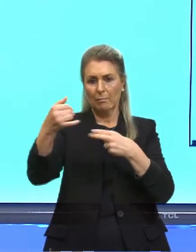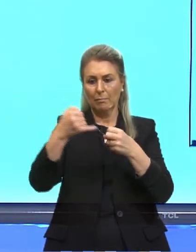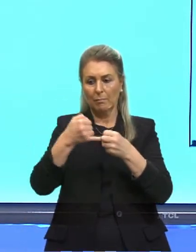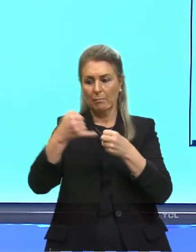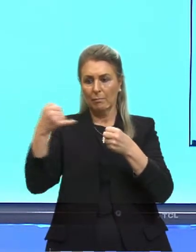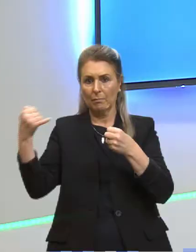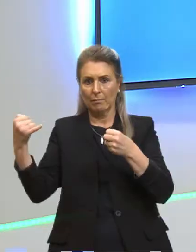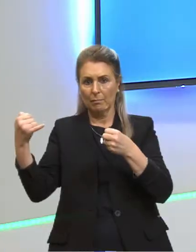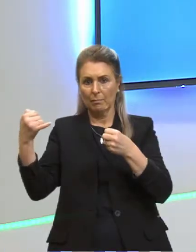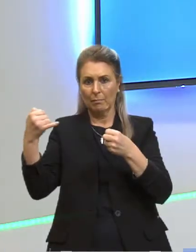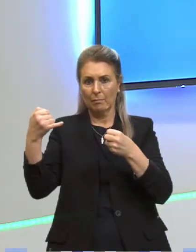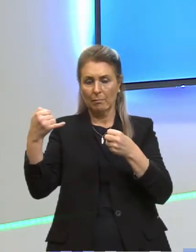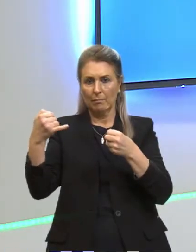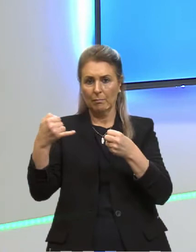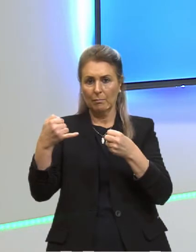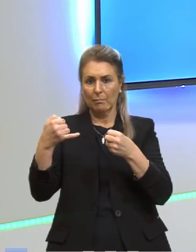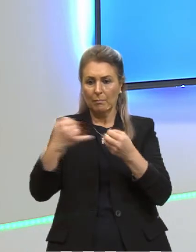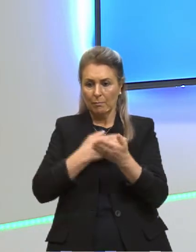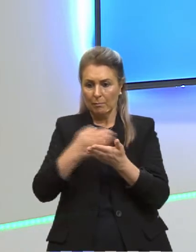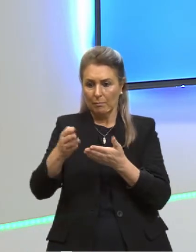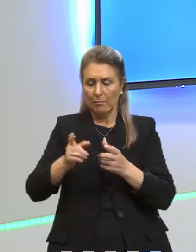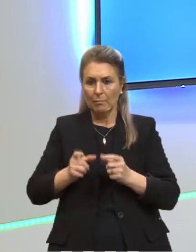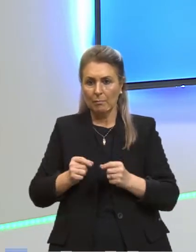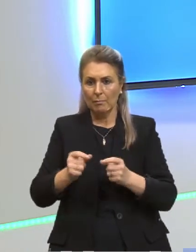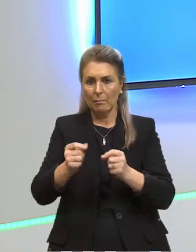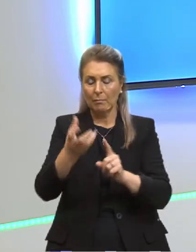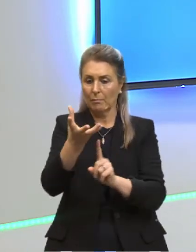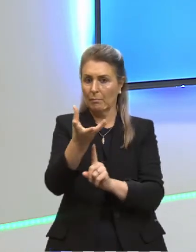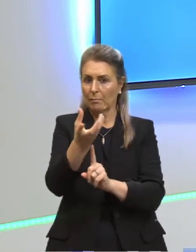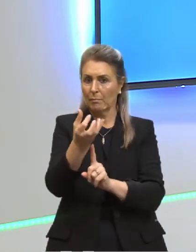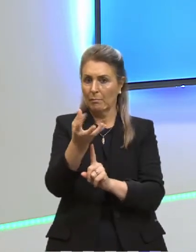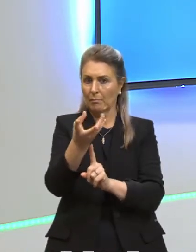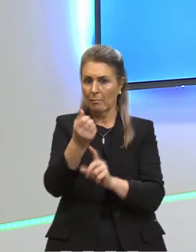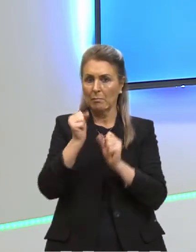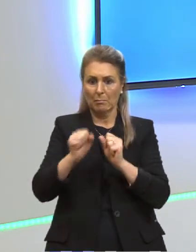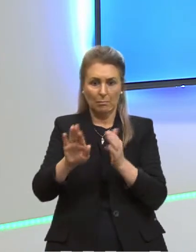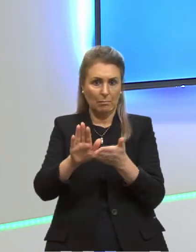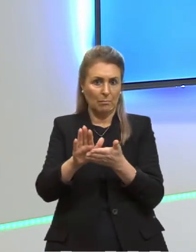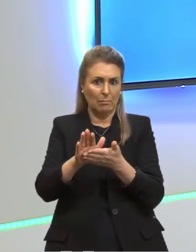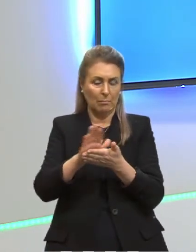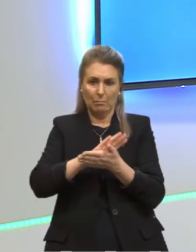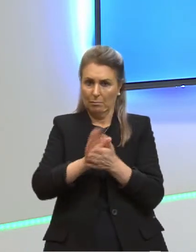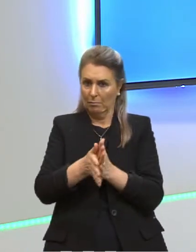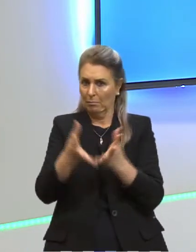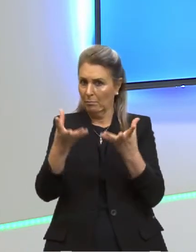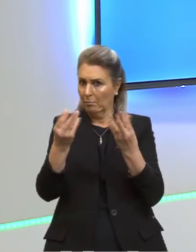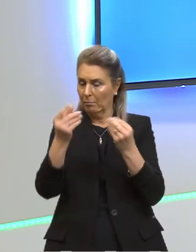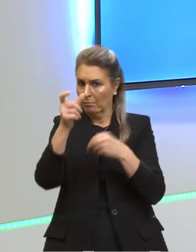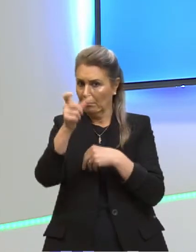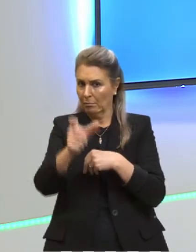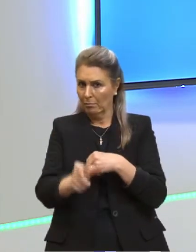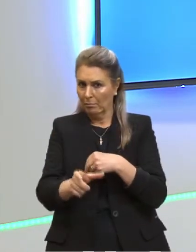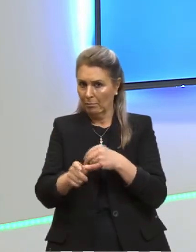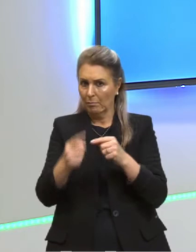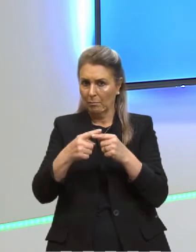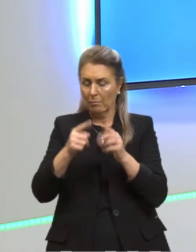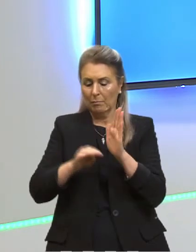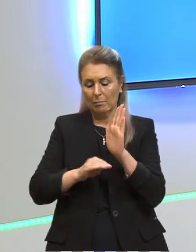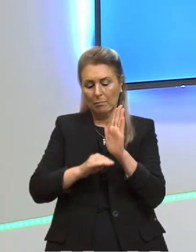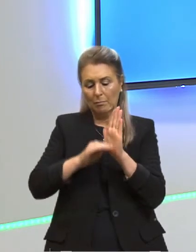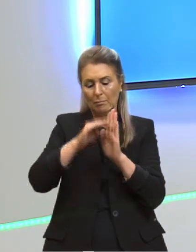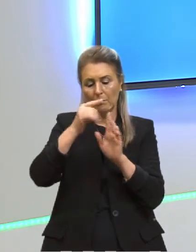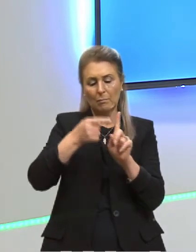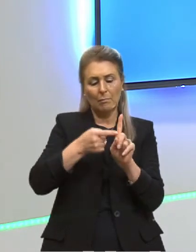nos ionizando, gerando câncer, inclusive, uma vela poderia matar todo mundo. Por quê? A partir do momento que ela está aumentando ali a sua